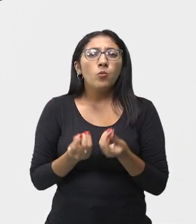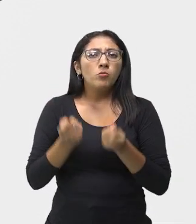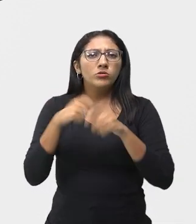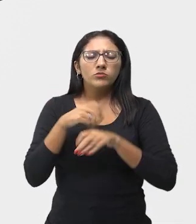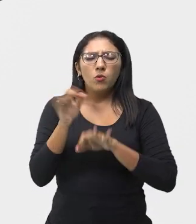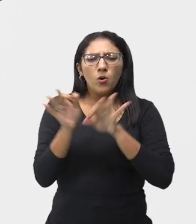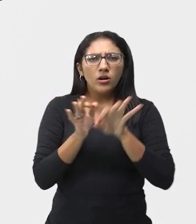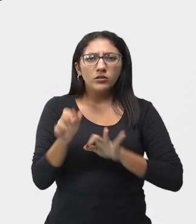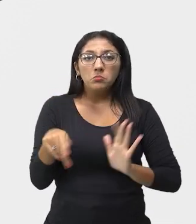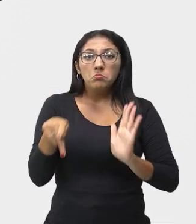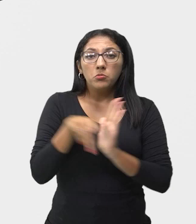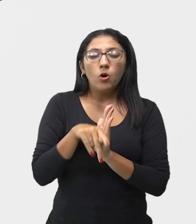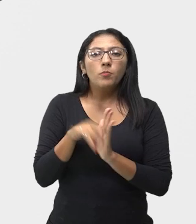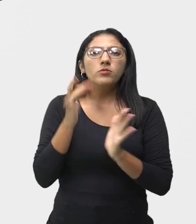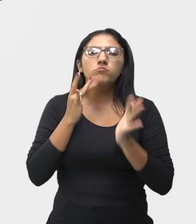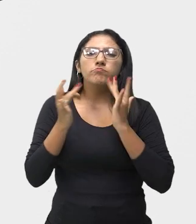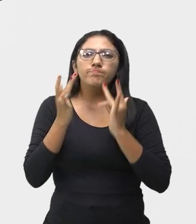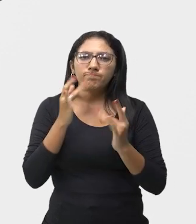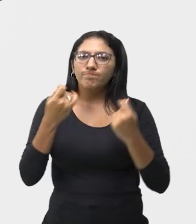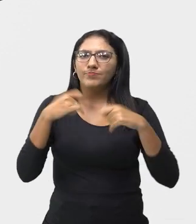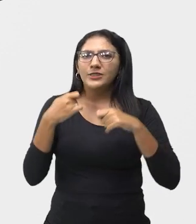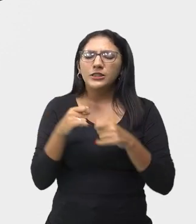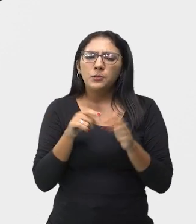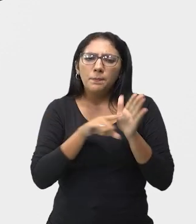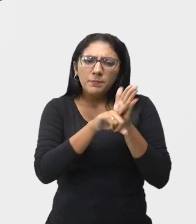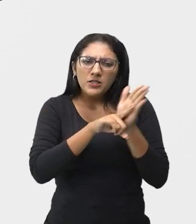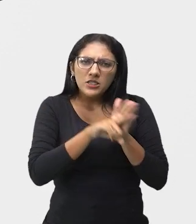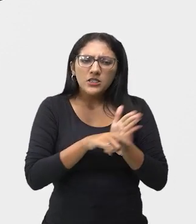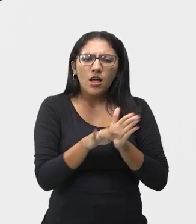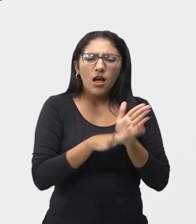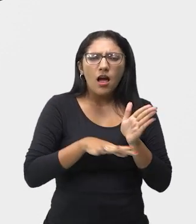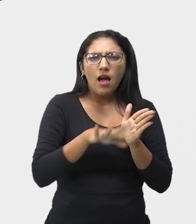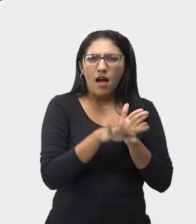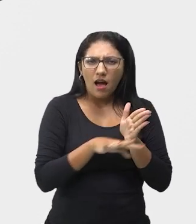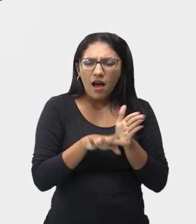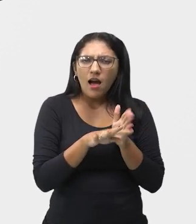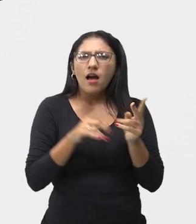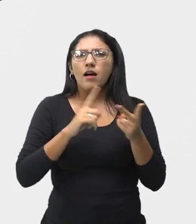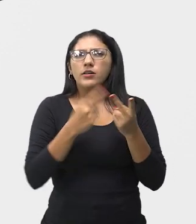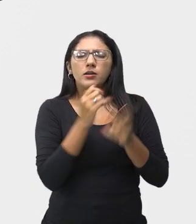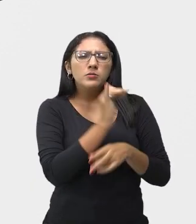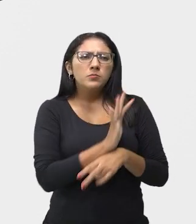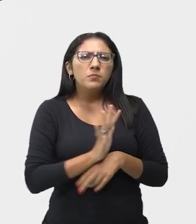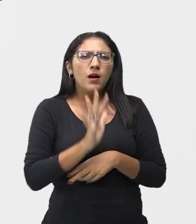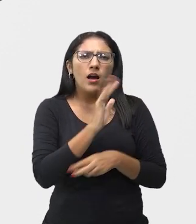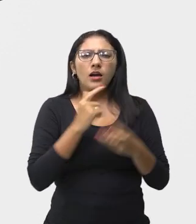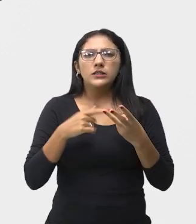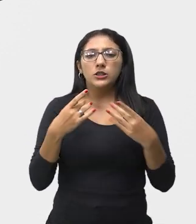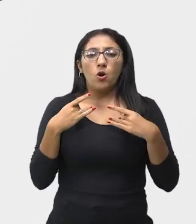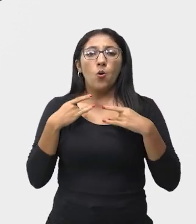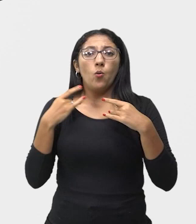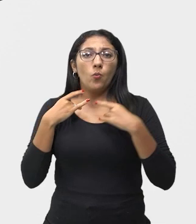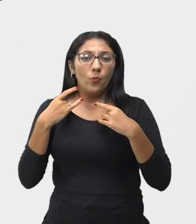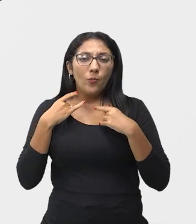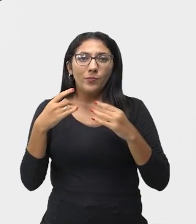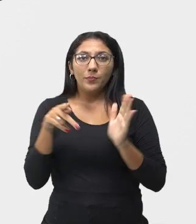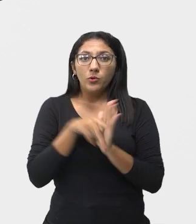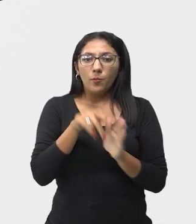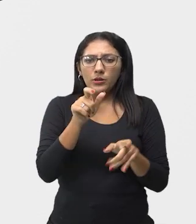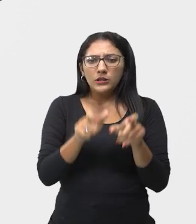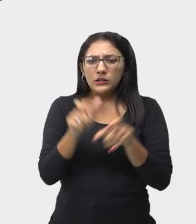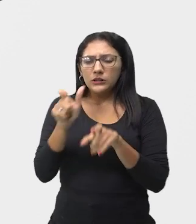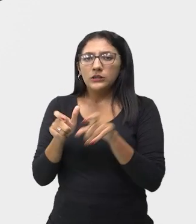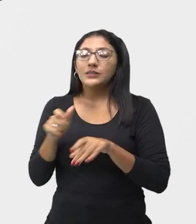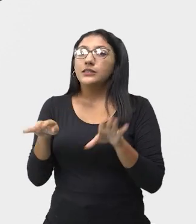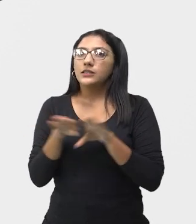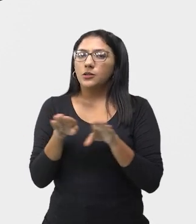espetáculo, de teatro, são pesquisados o espaço, cenografia, que já foi falado. As roupas, que é o figurino, também